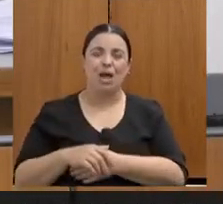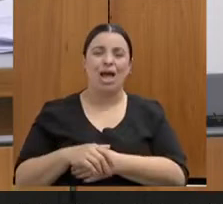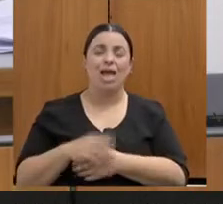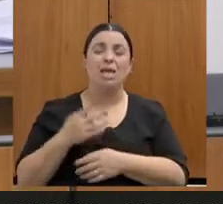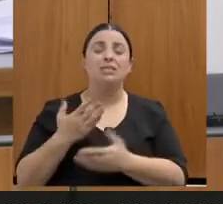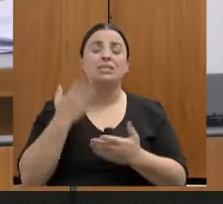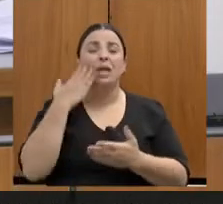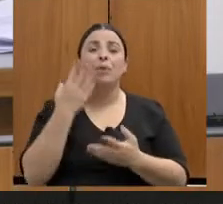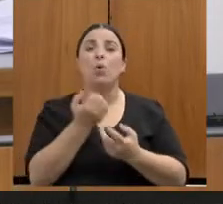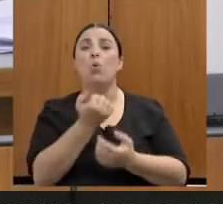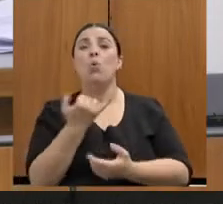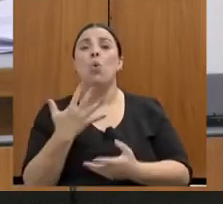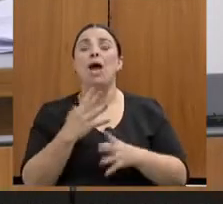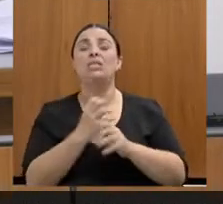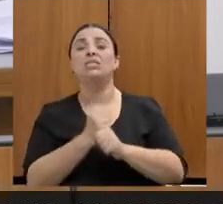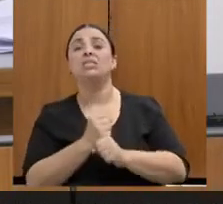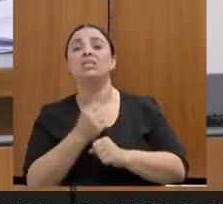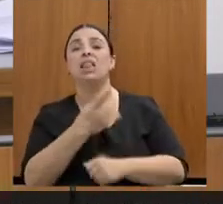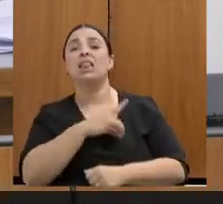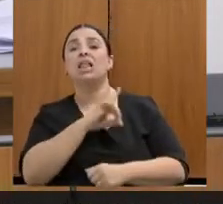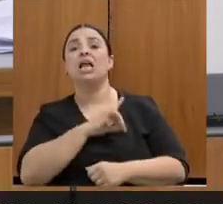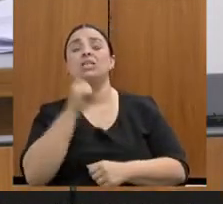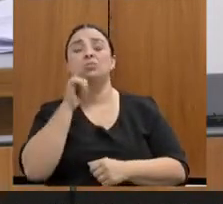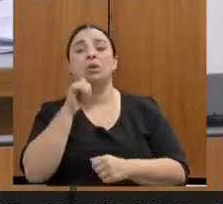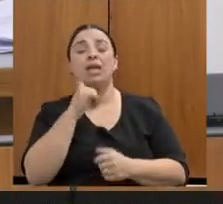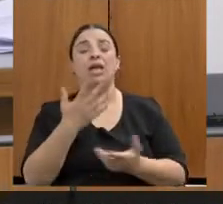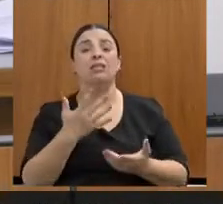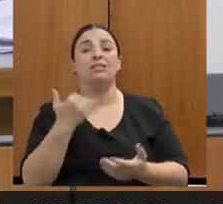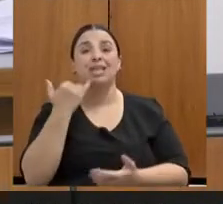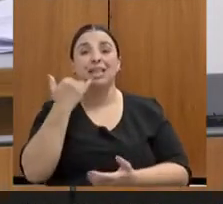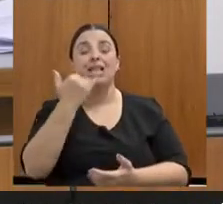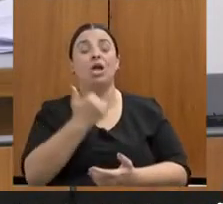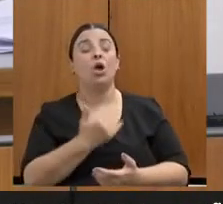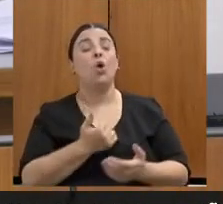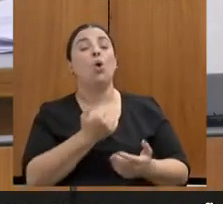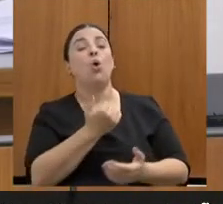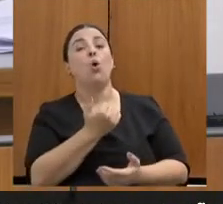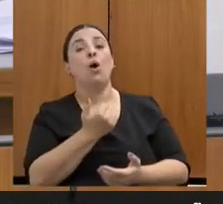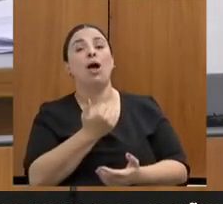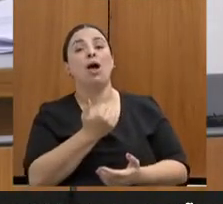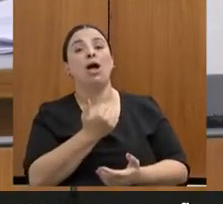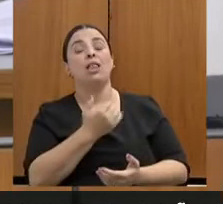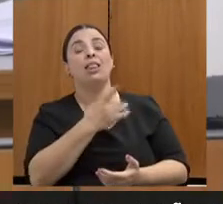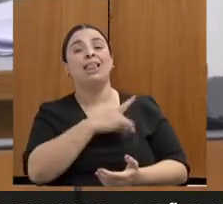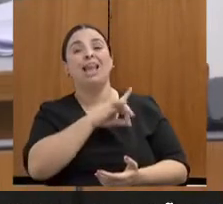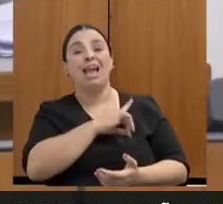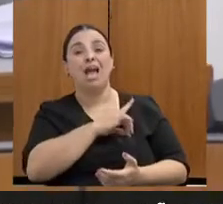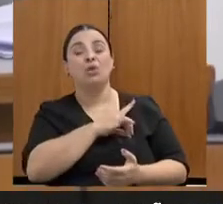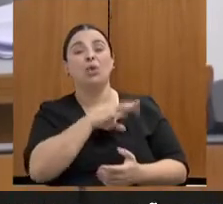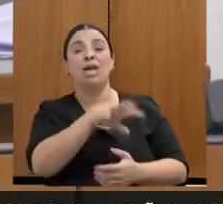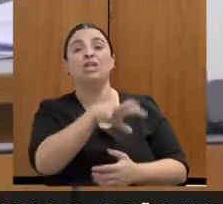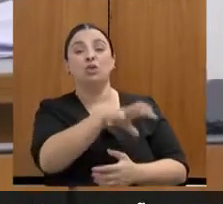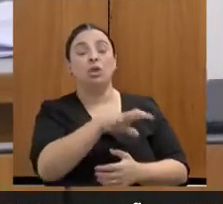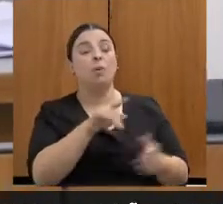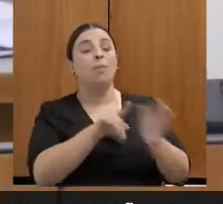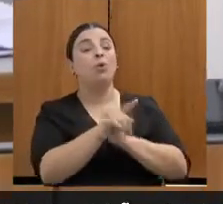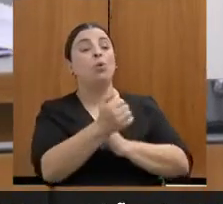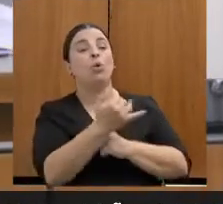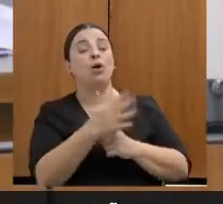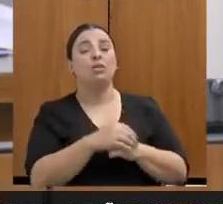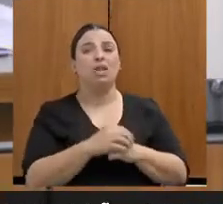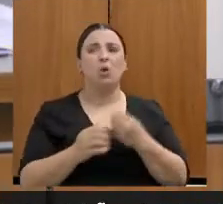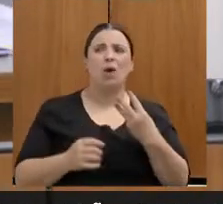gente tinha, às vezes a gente ligava para o delegado regional e falava assim, quantas delegacias de mulheres você tem? Ele falava quatro, três, duas.